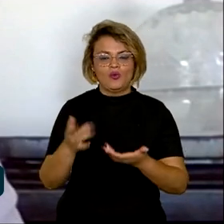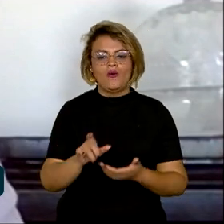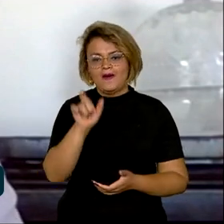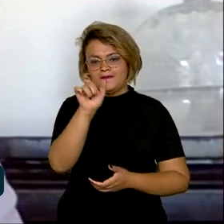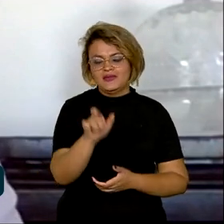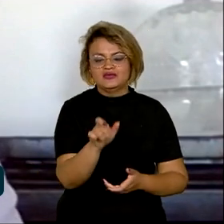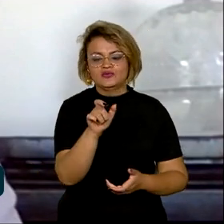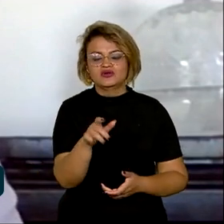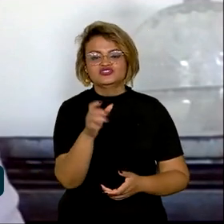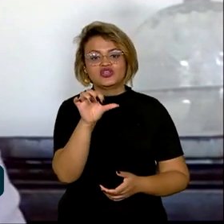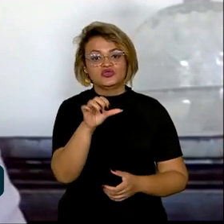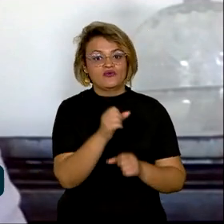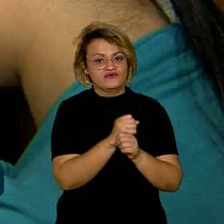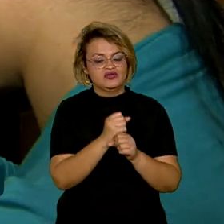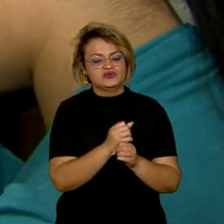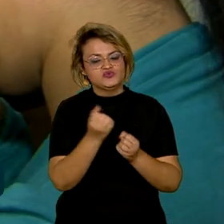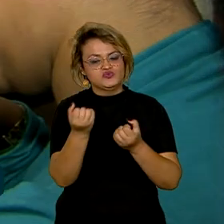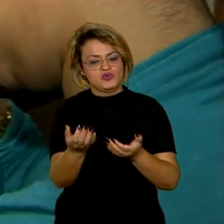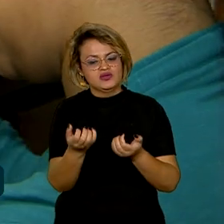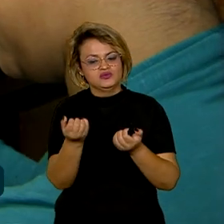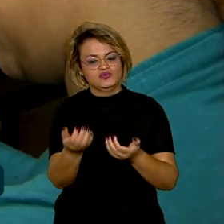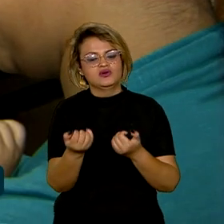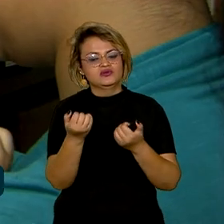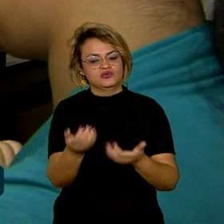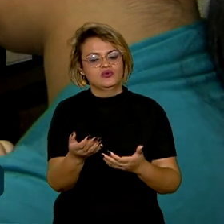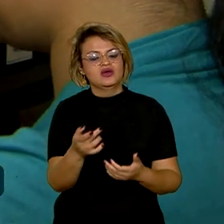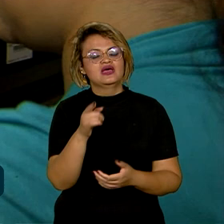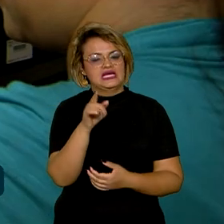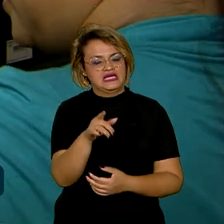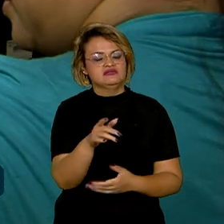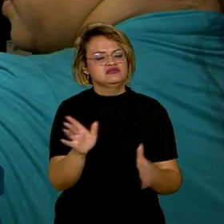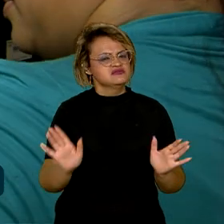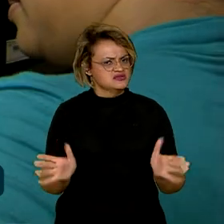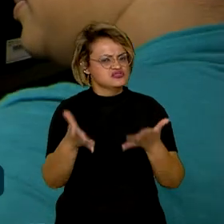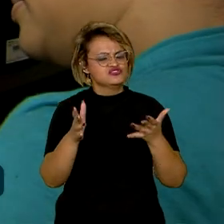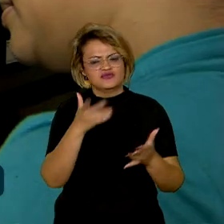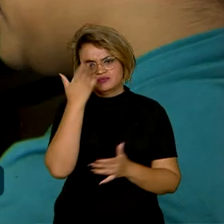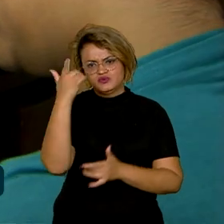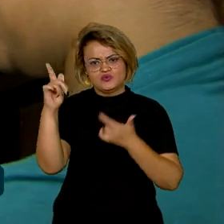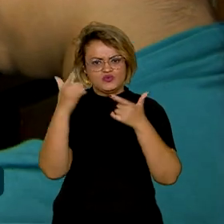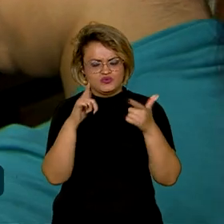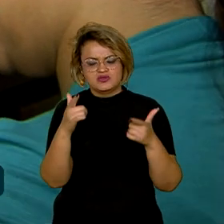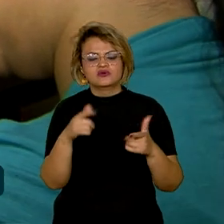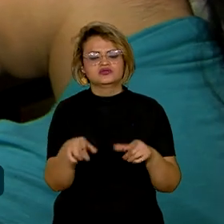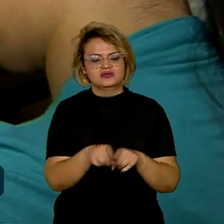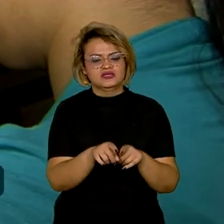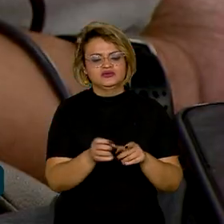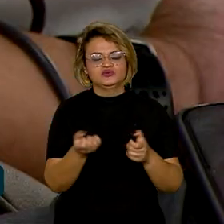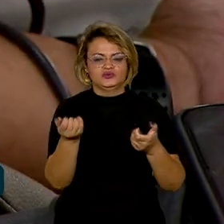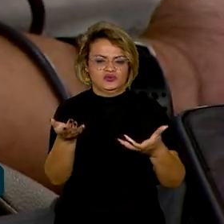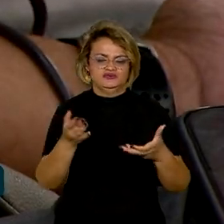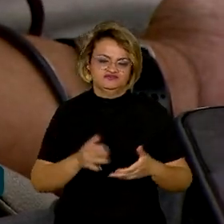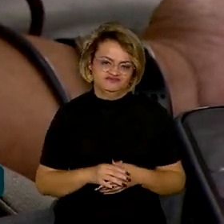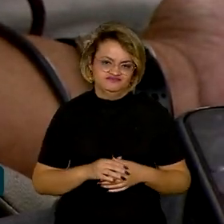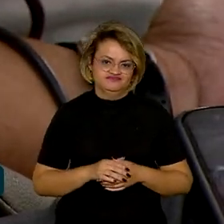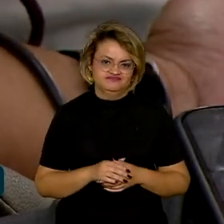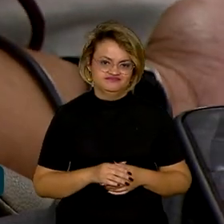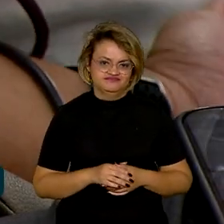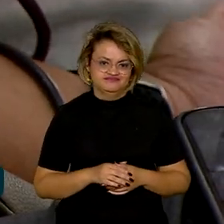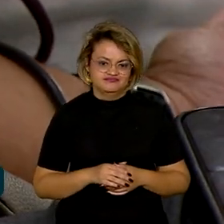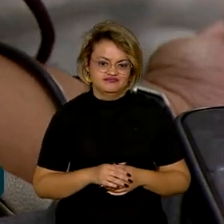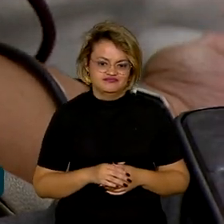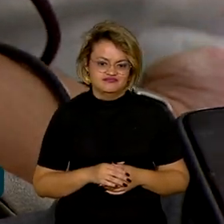medula óssea há 9 anos, é também um grande incentivador para que mais pessoas tomem essa